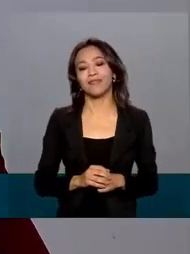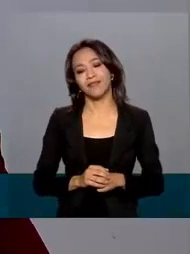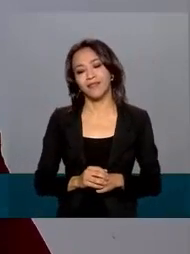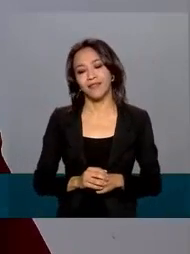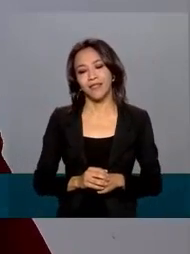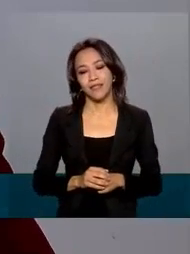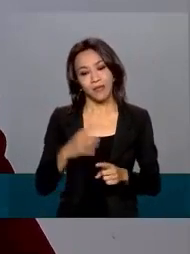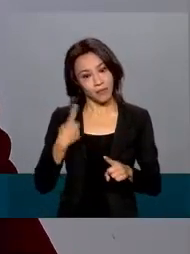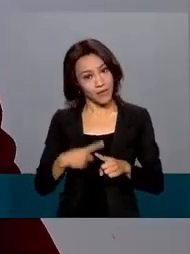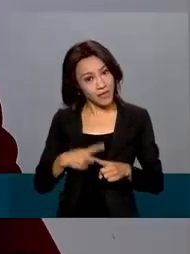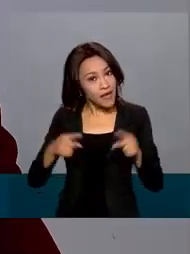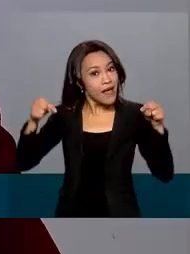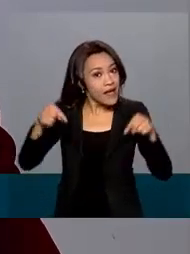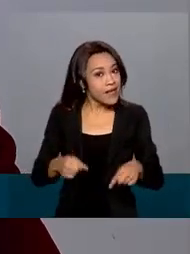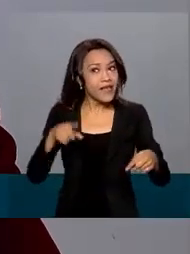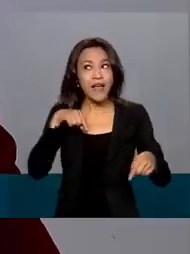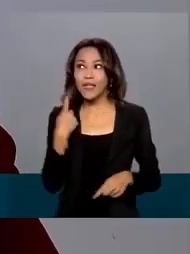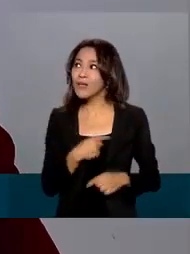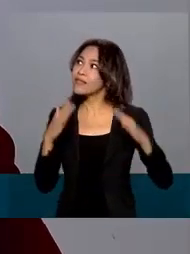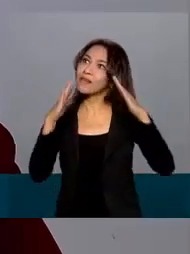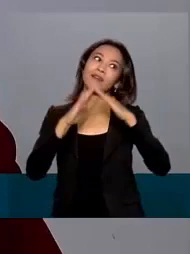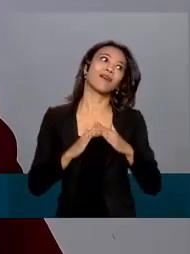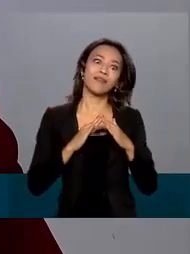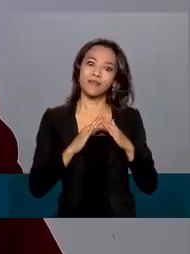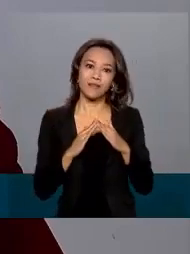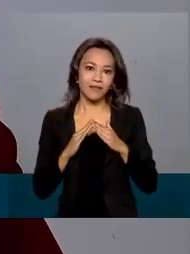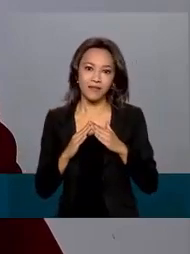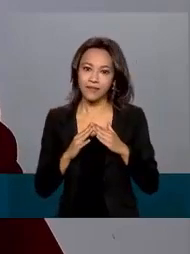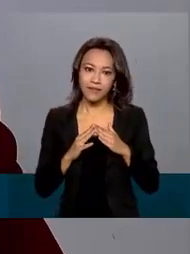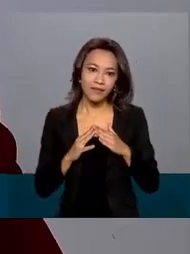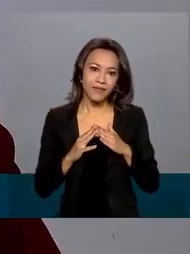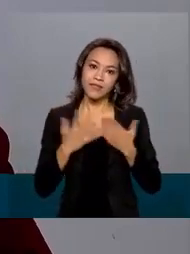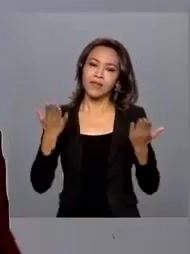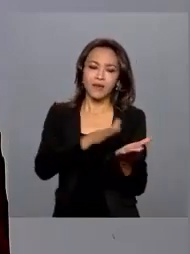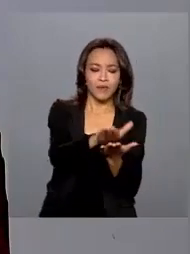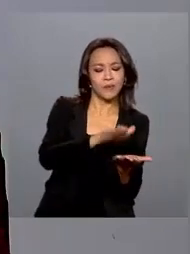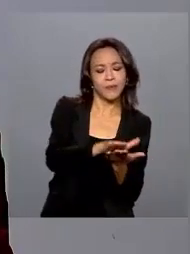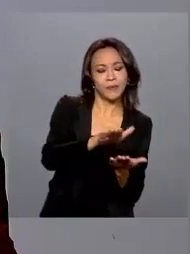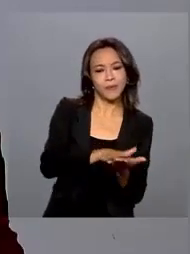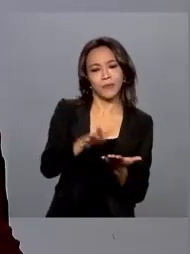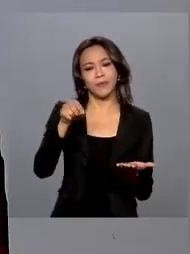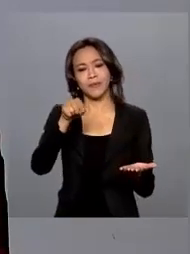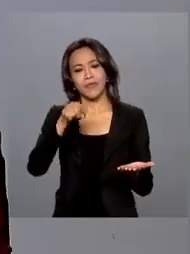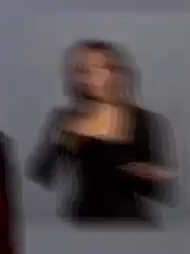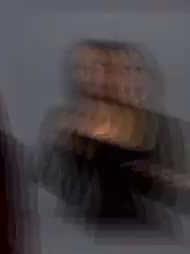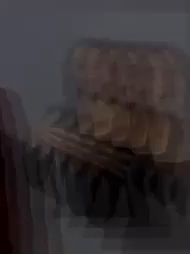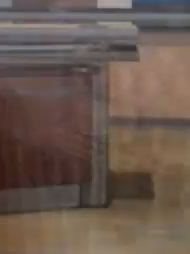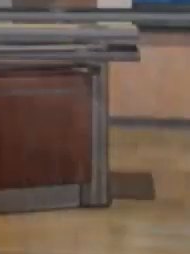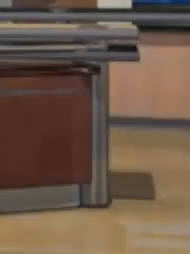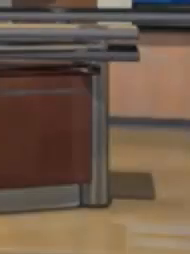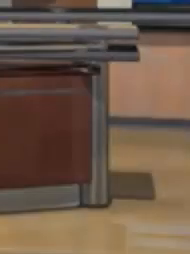Porque aqui é a nossa casa, sabe? A imprensa nacional, ela se confunde com a história do Brasil